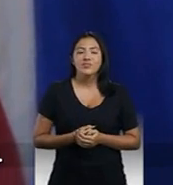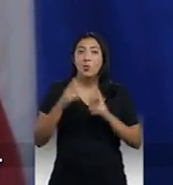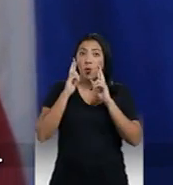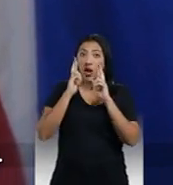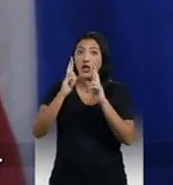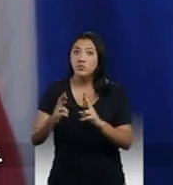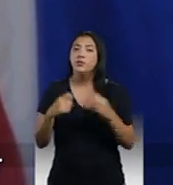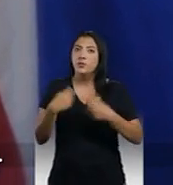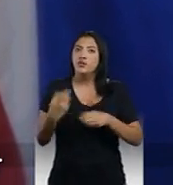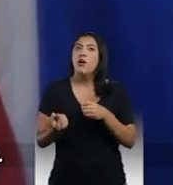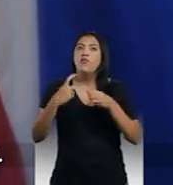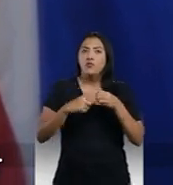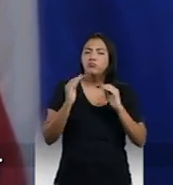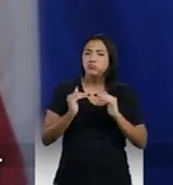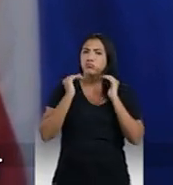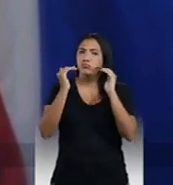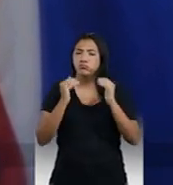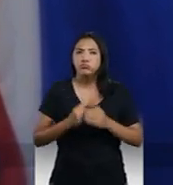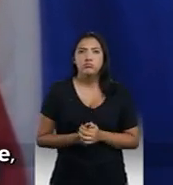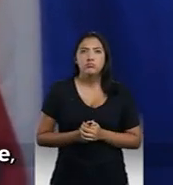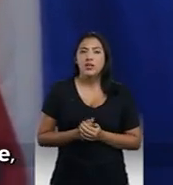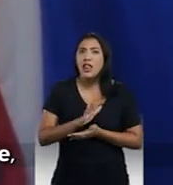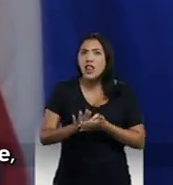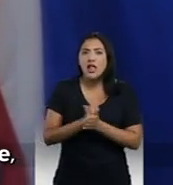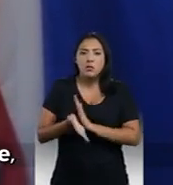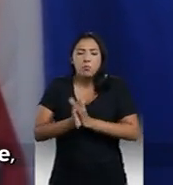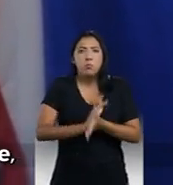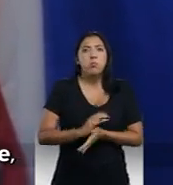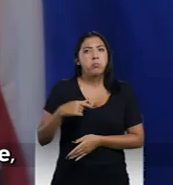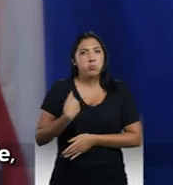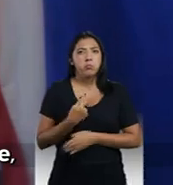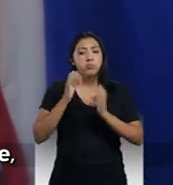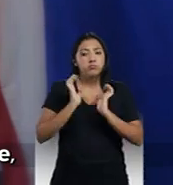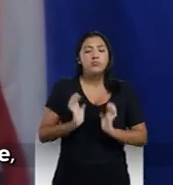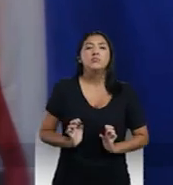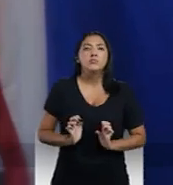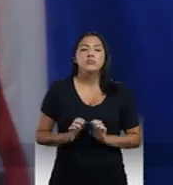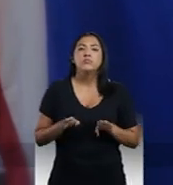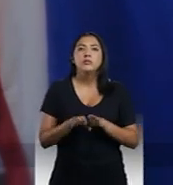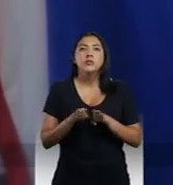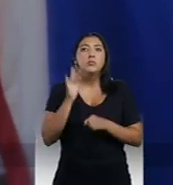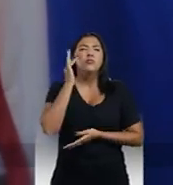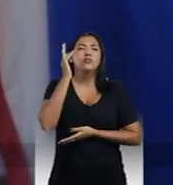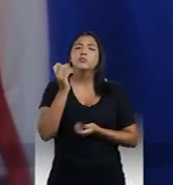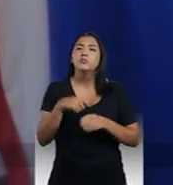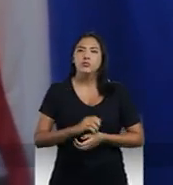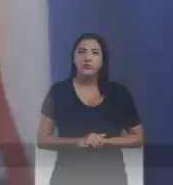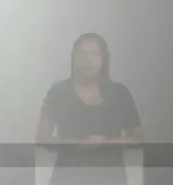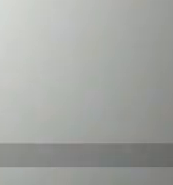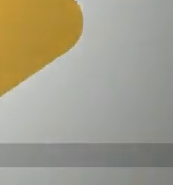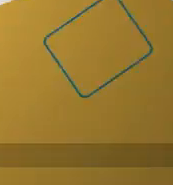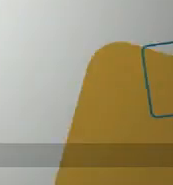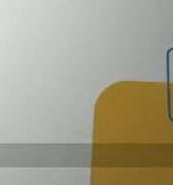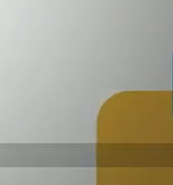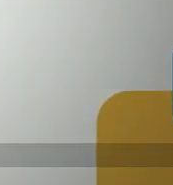O respeito vai voltar em sua plenitude. Ninguém pisará mais na nossa dignidade nem nos nossos sonhos.